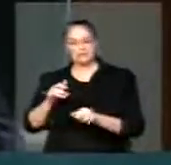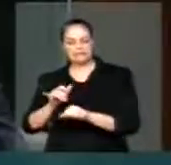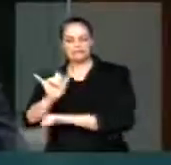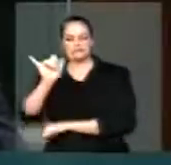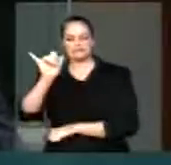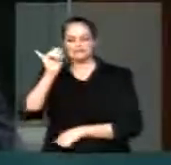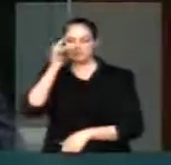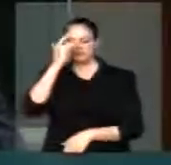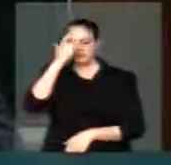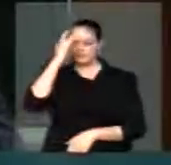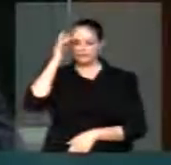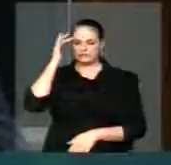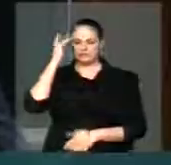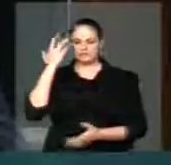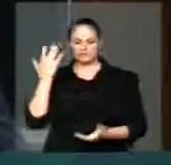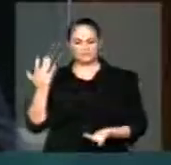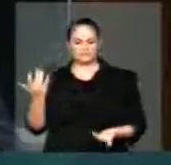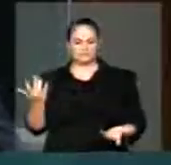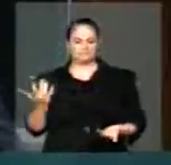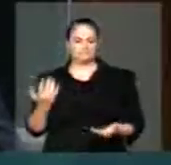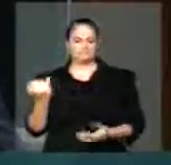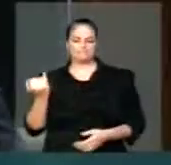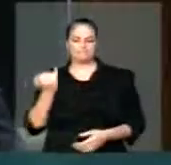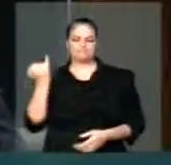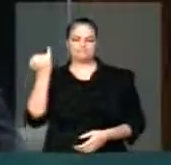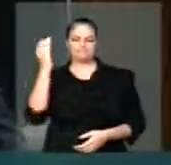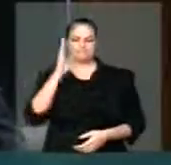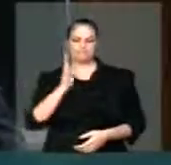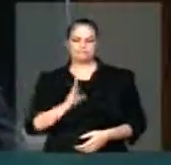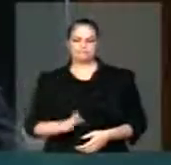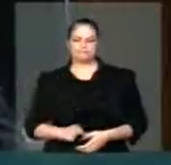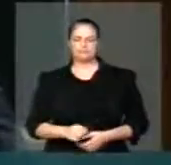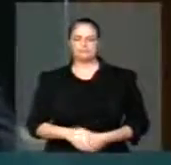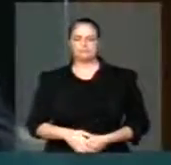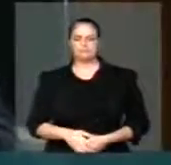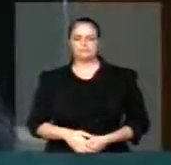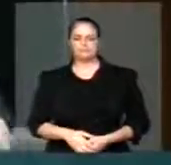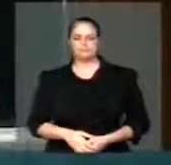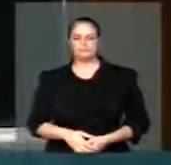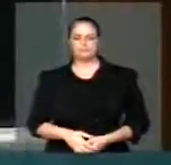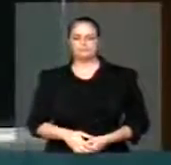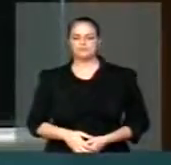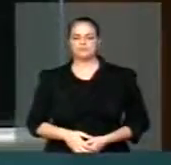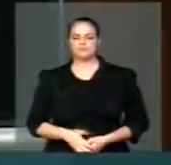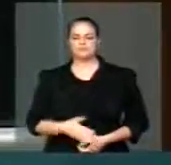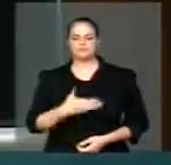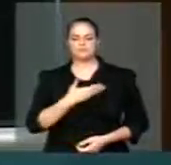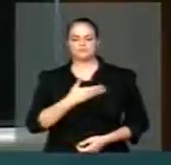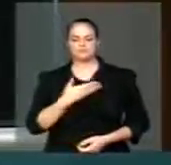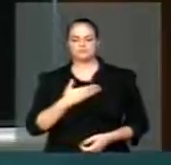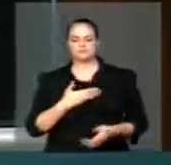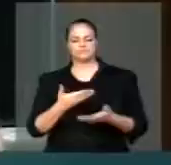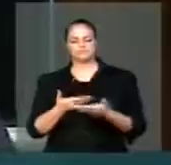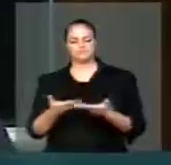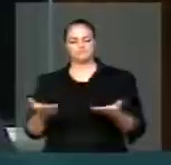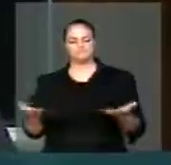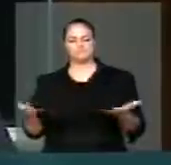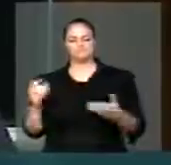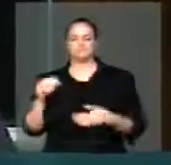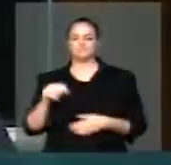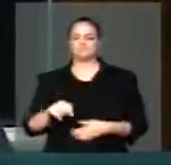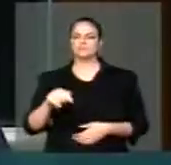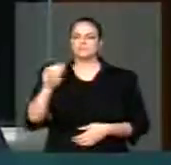a quem tanto soma e produz para este Brasil. Amigos, companheiros de várias partes deste